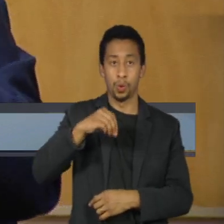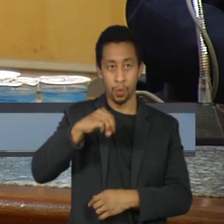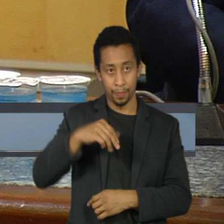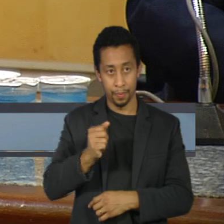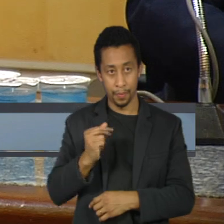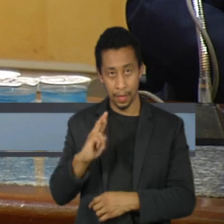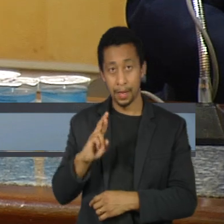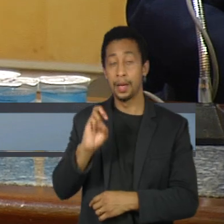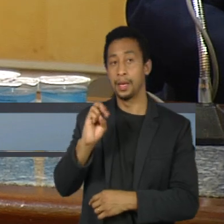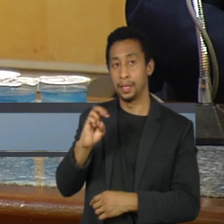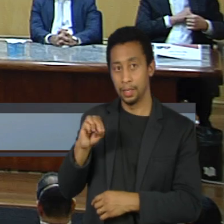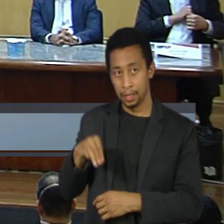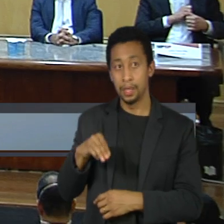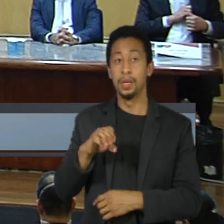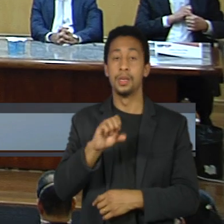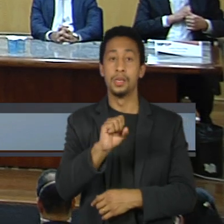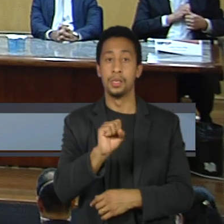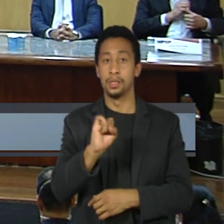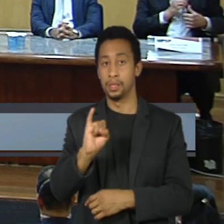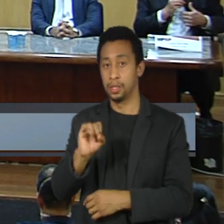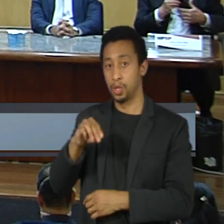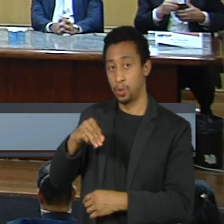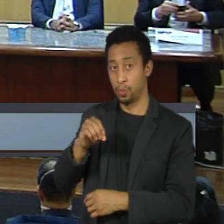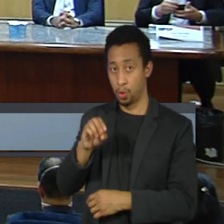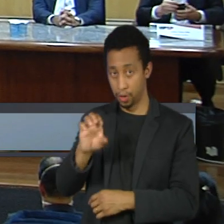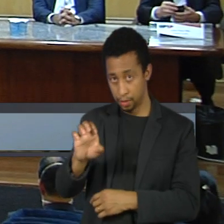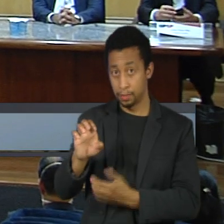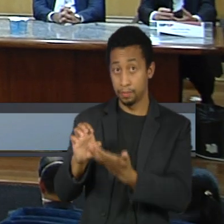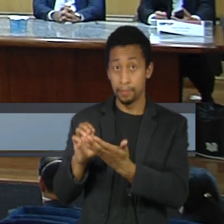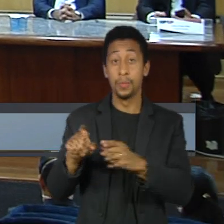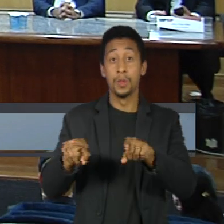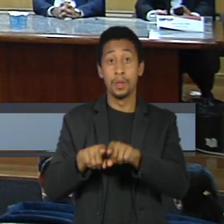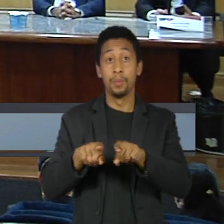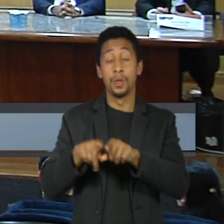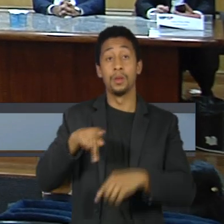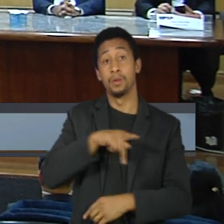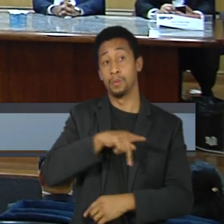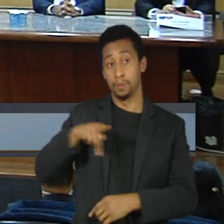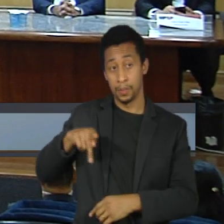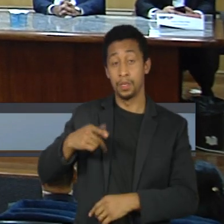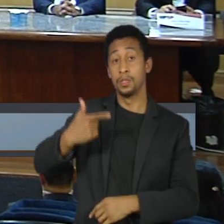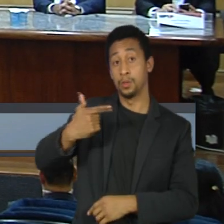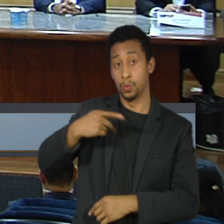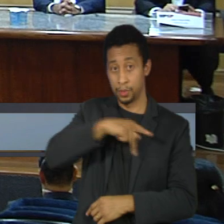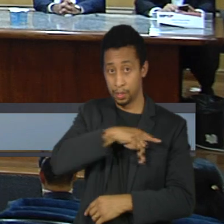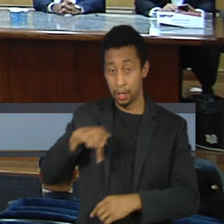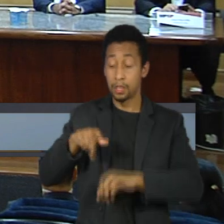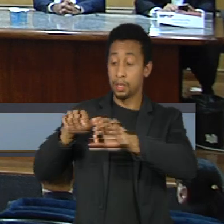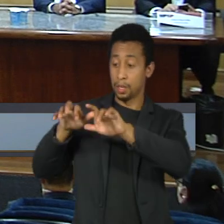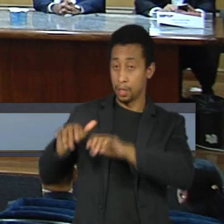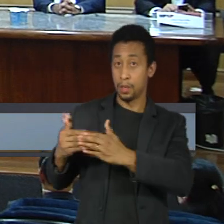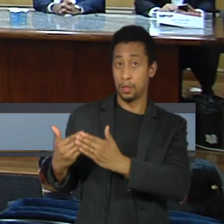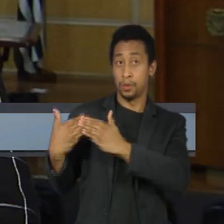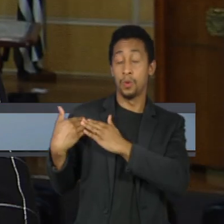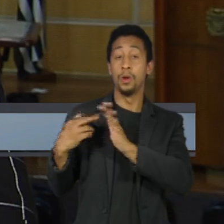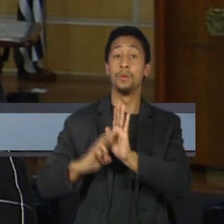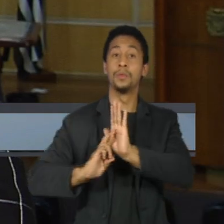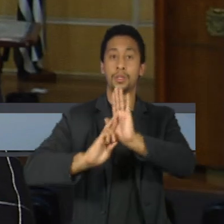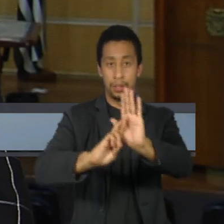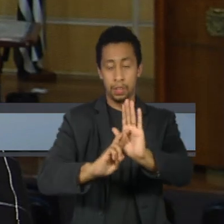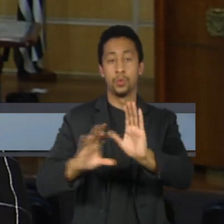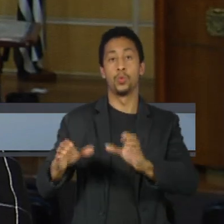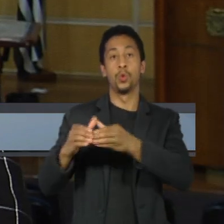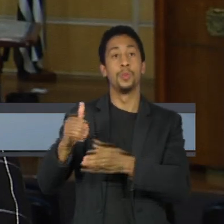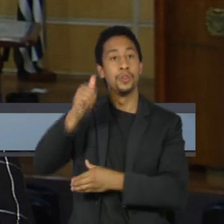Calheiros e Simone Tebet, respectivamente presidente, vice-presidente, relator e representante da bancada